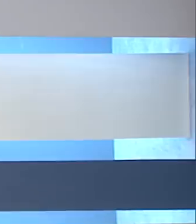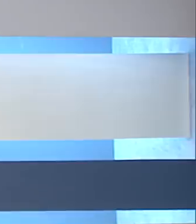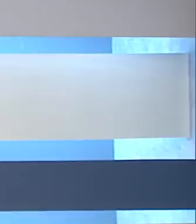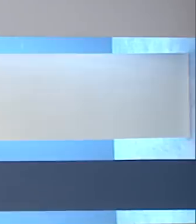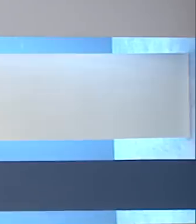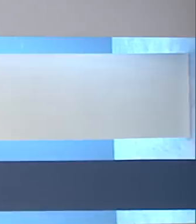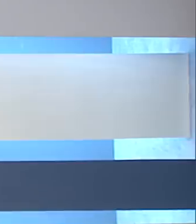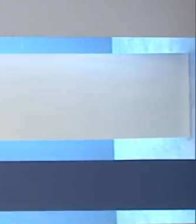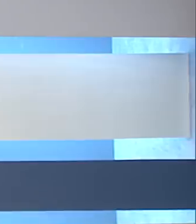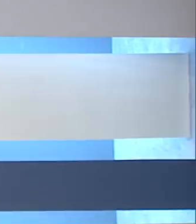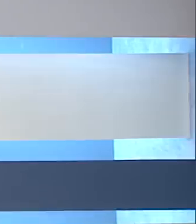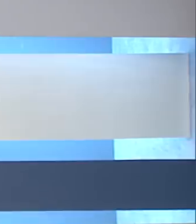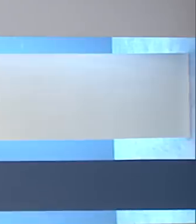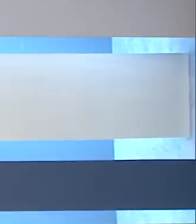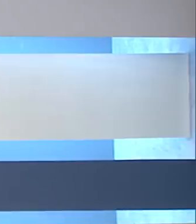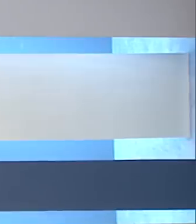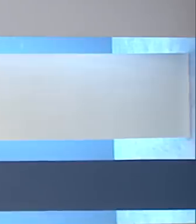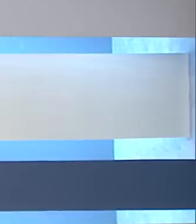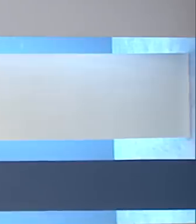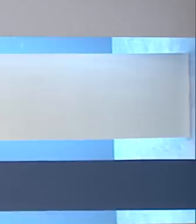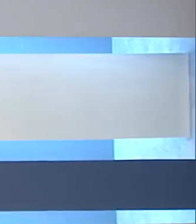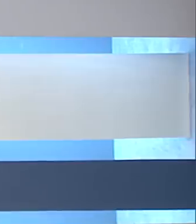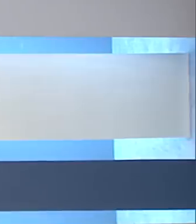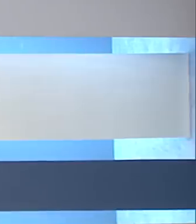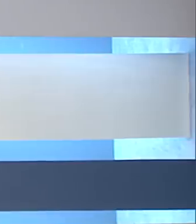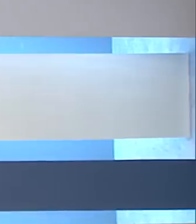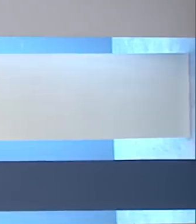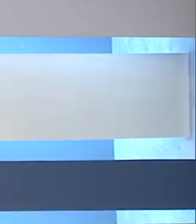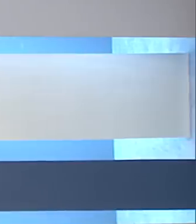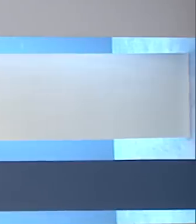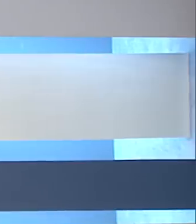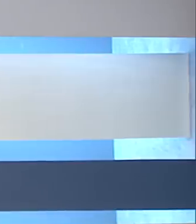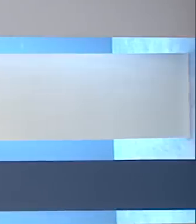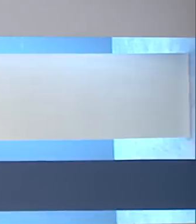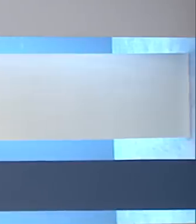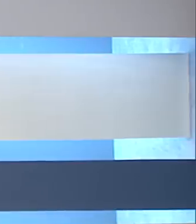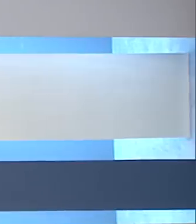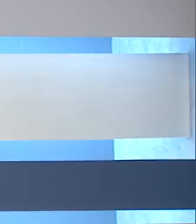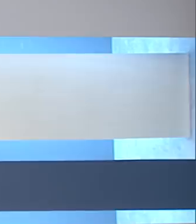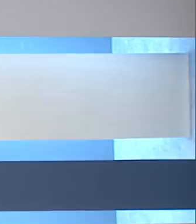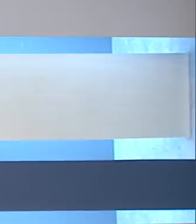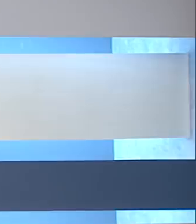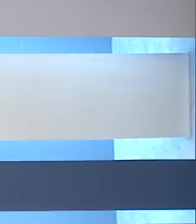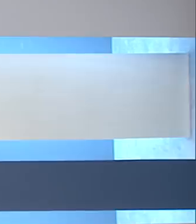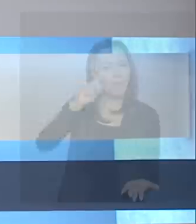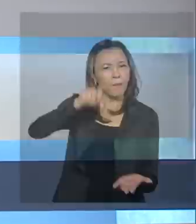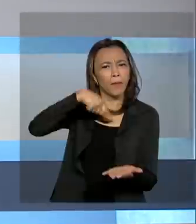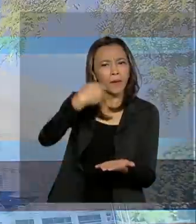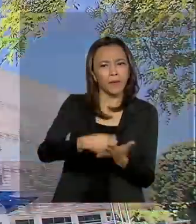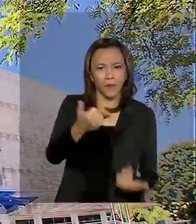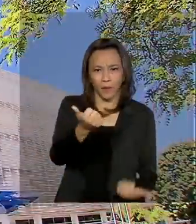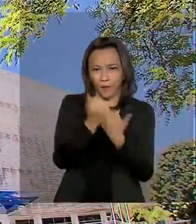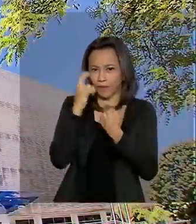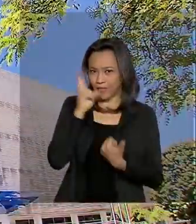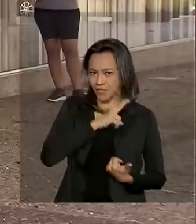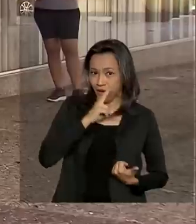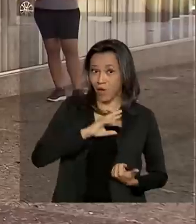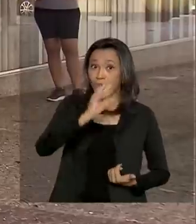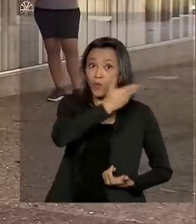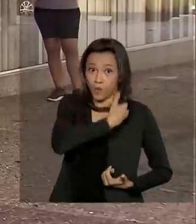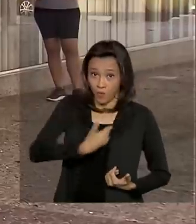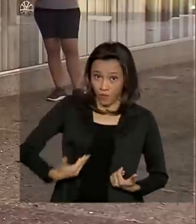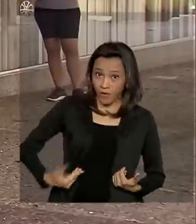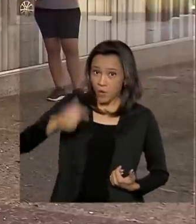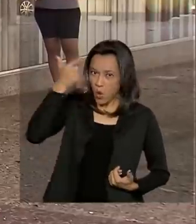Olá, bom dia! Quase 2 milhões e meio de pessoas recebem hoje a primeira parcela do auxílio emergencial. O governo fez